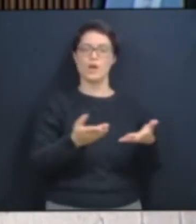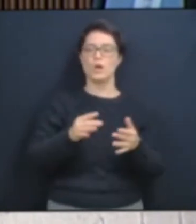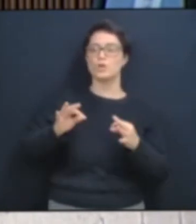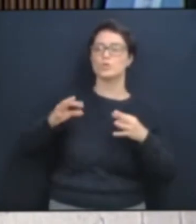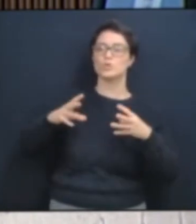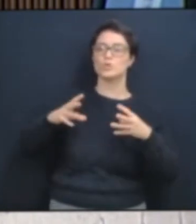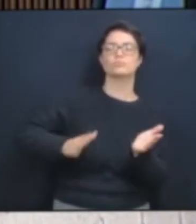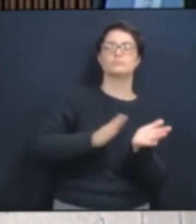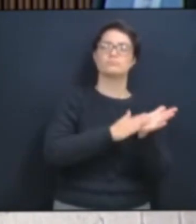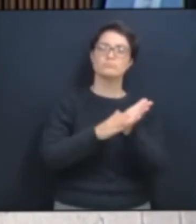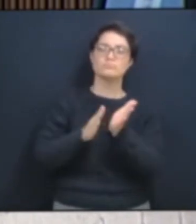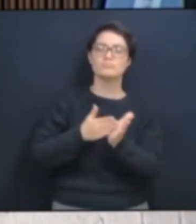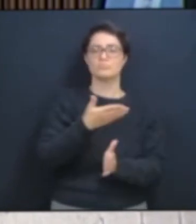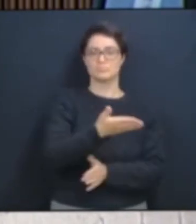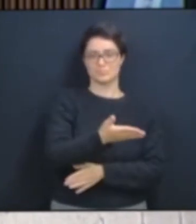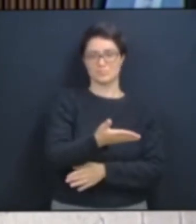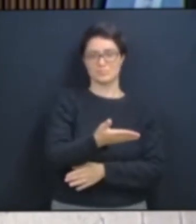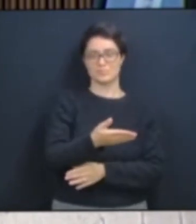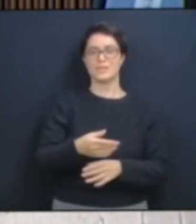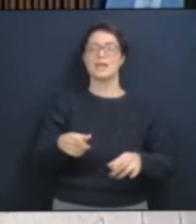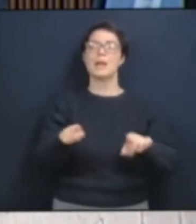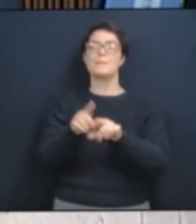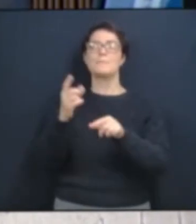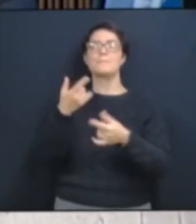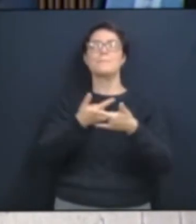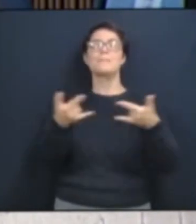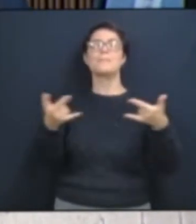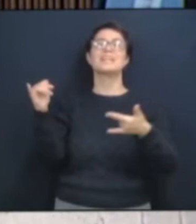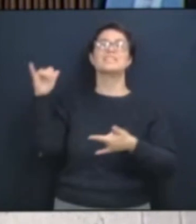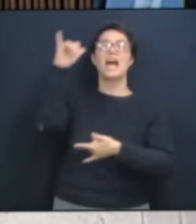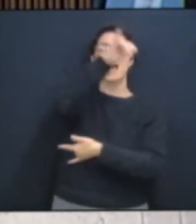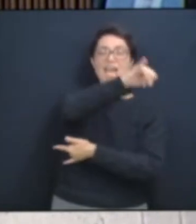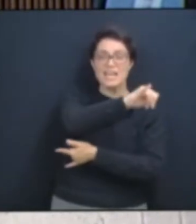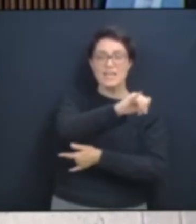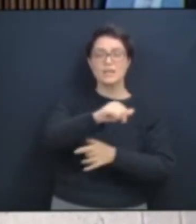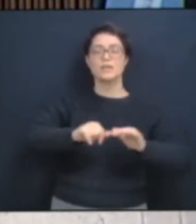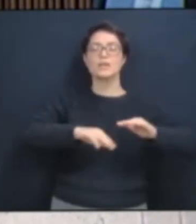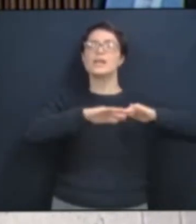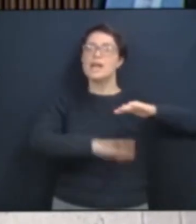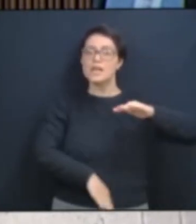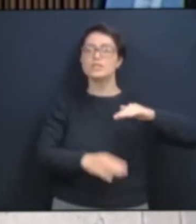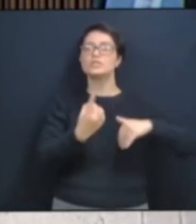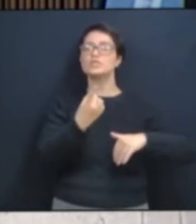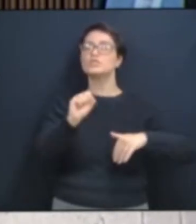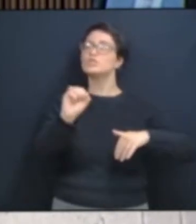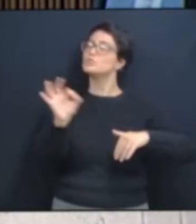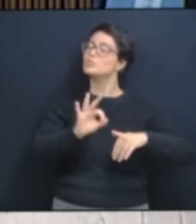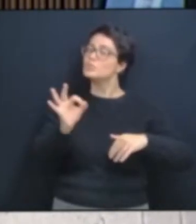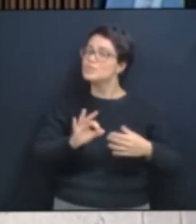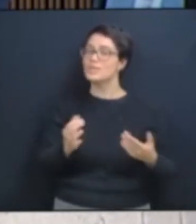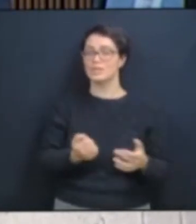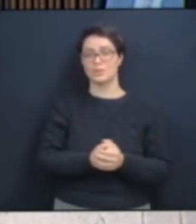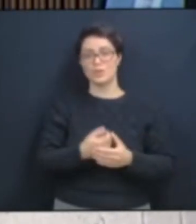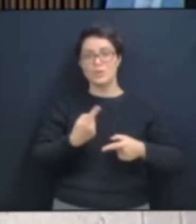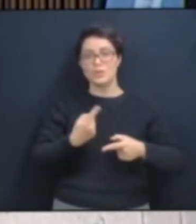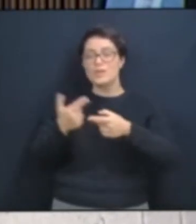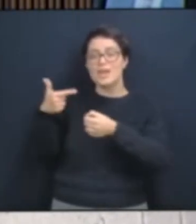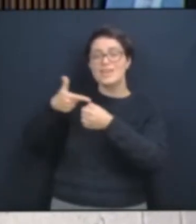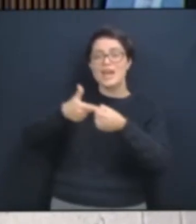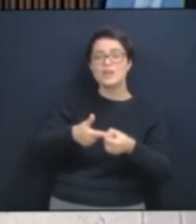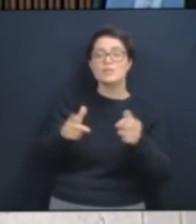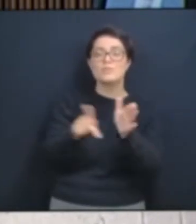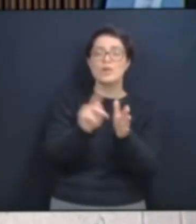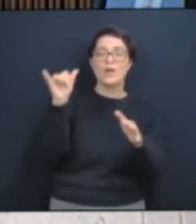aconteceu com as passagens aéreas, deputado? Estão em queda em 18%, porque diminuiu o preço do queresene da aviação.